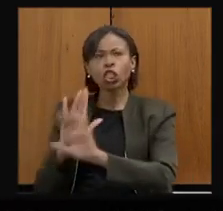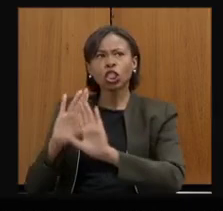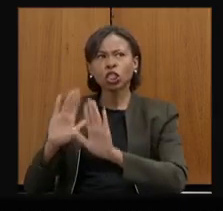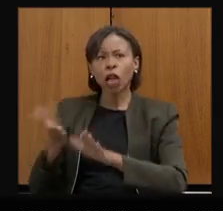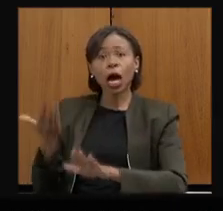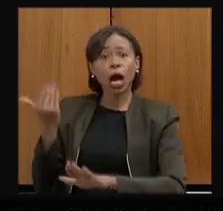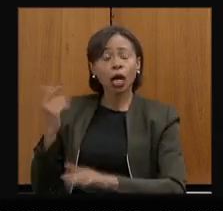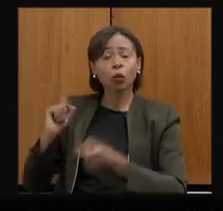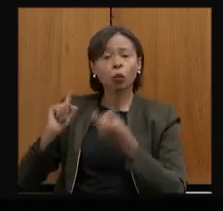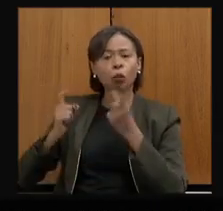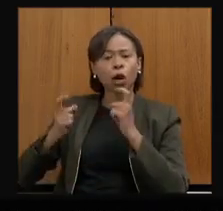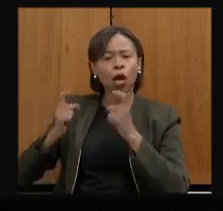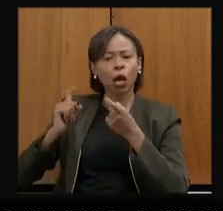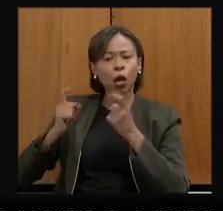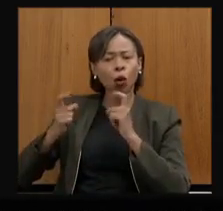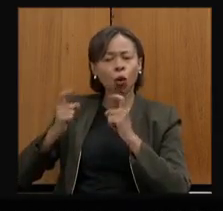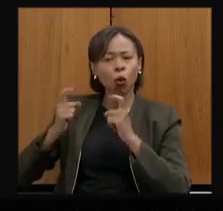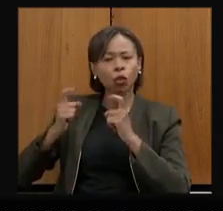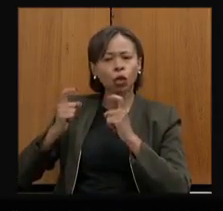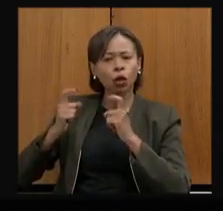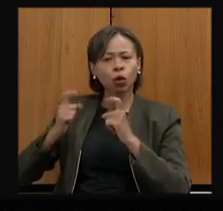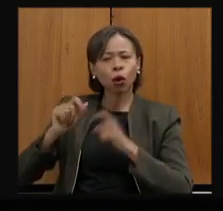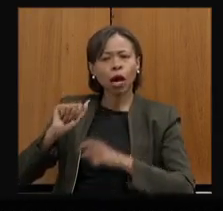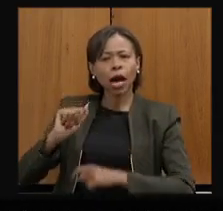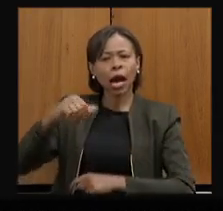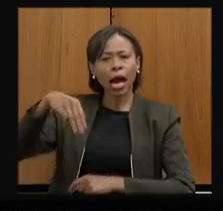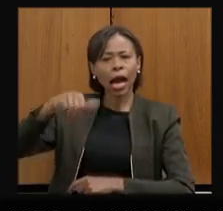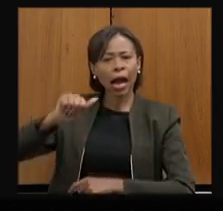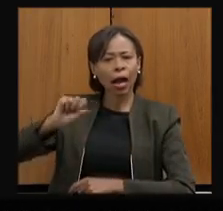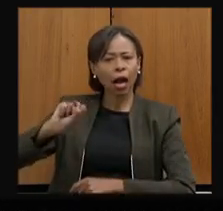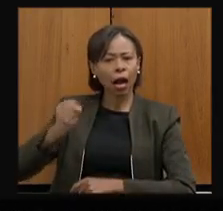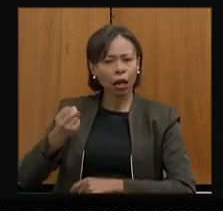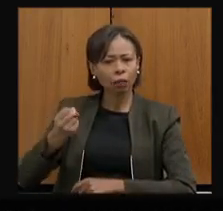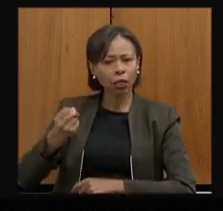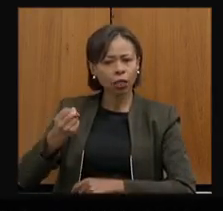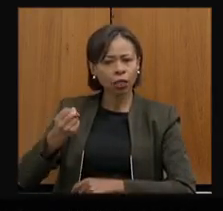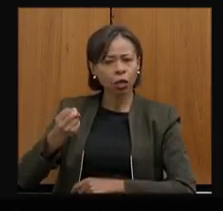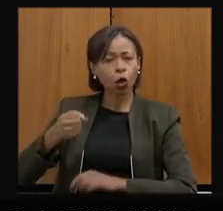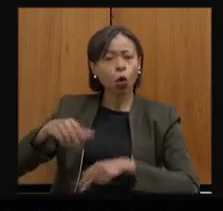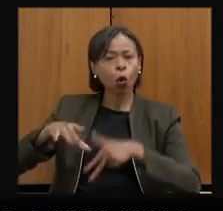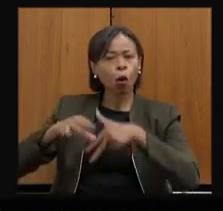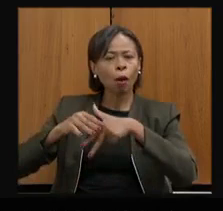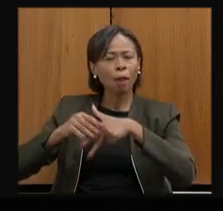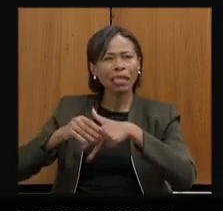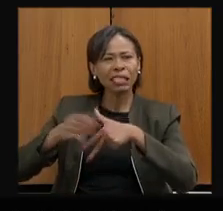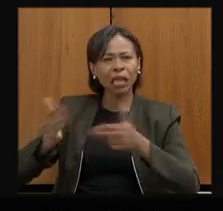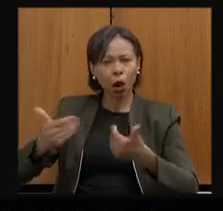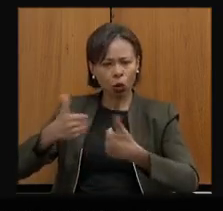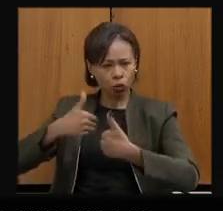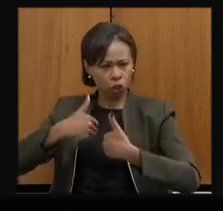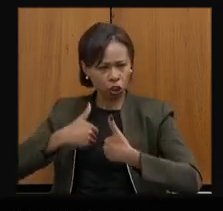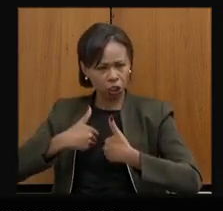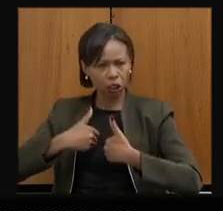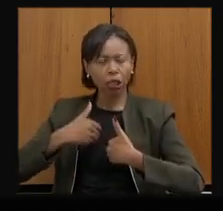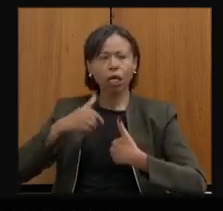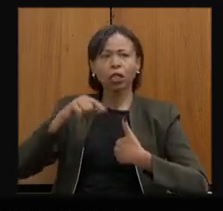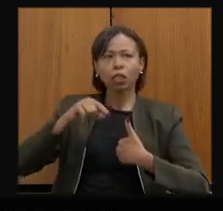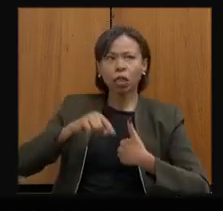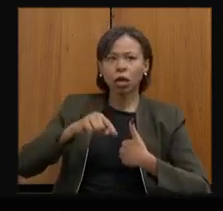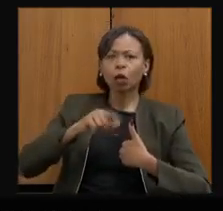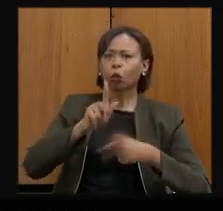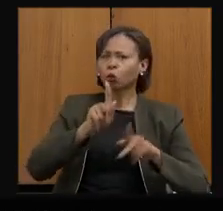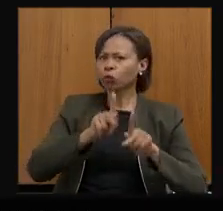a ANDA, que é a associação que acolhe pacientes autistas, com vários professores, várias